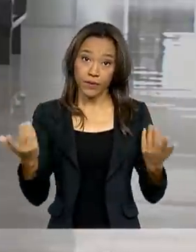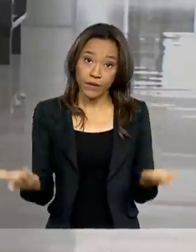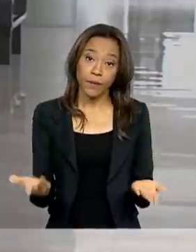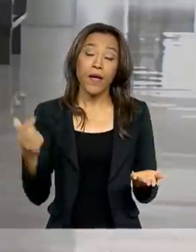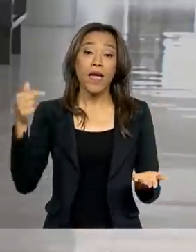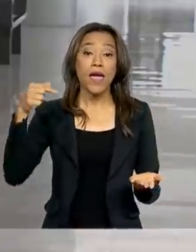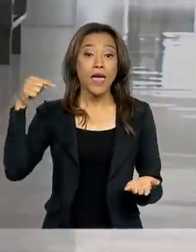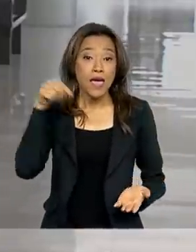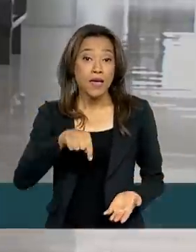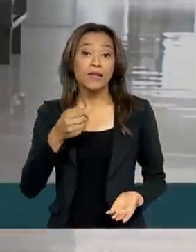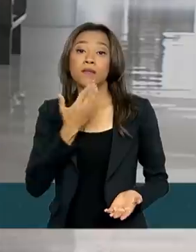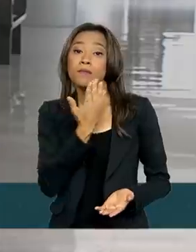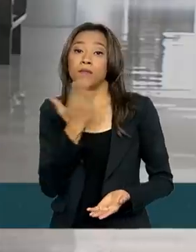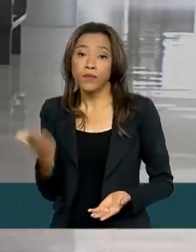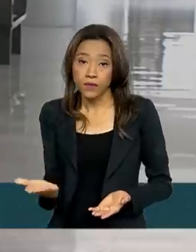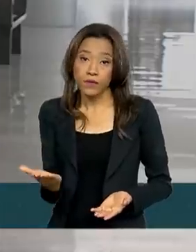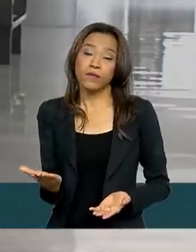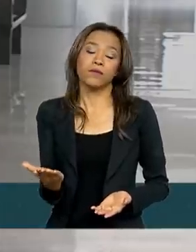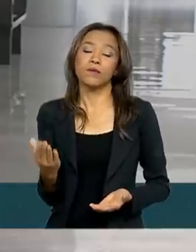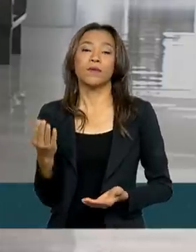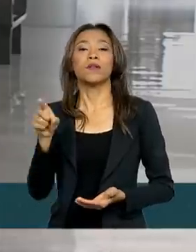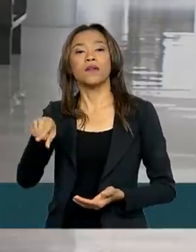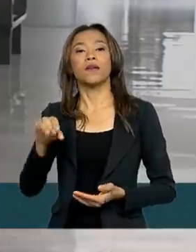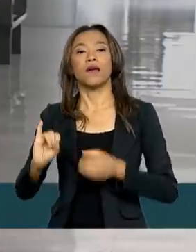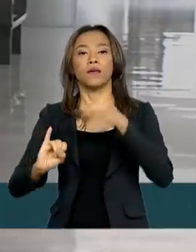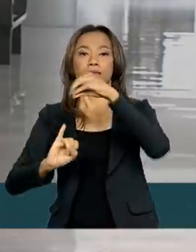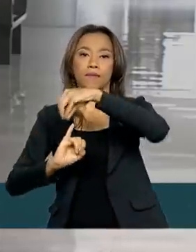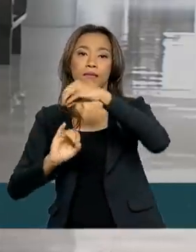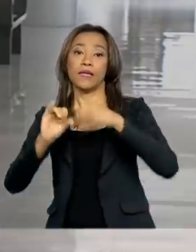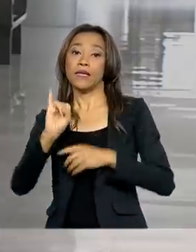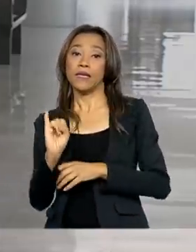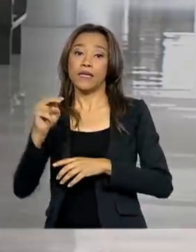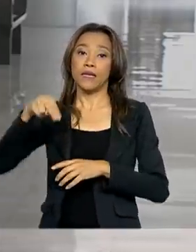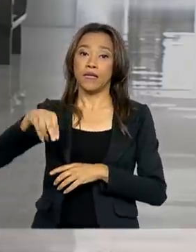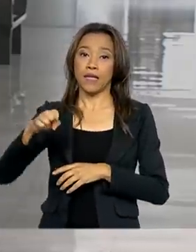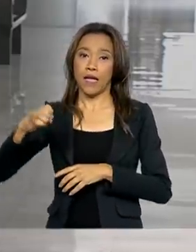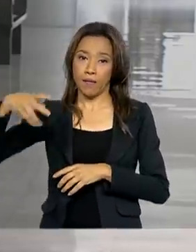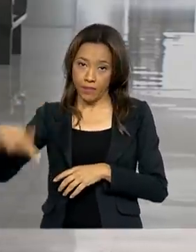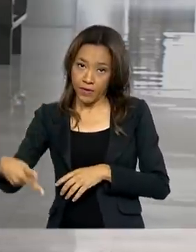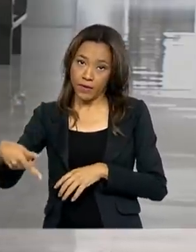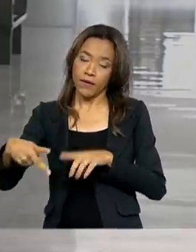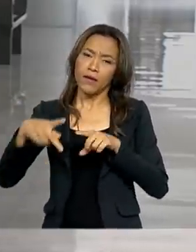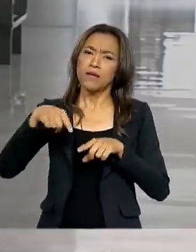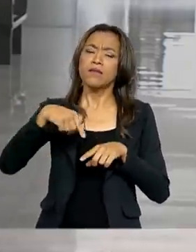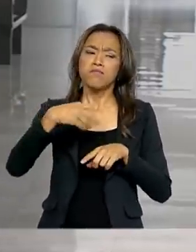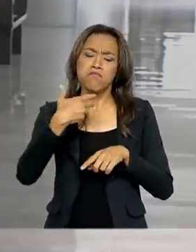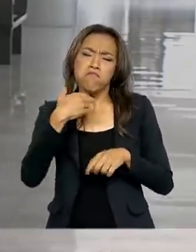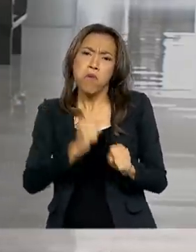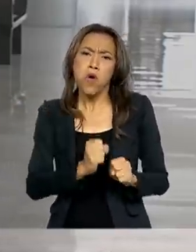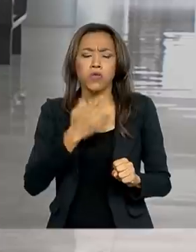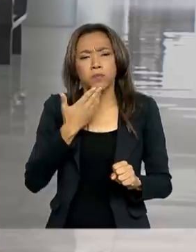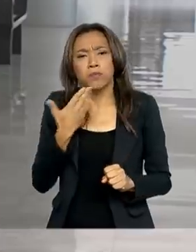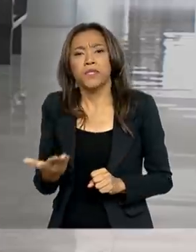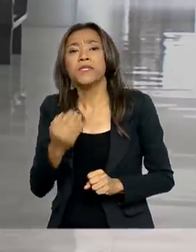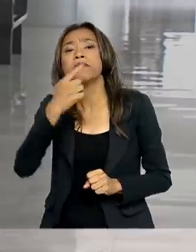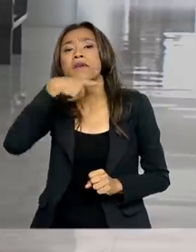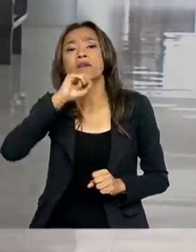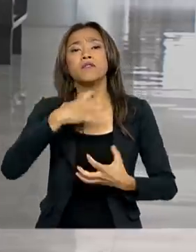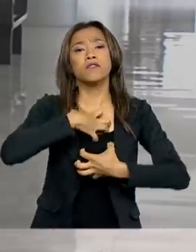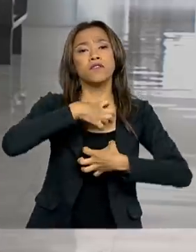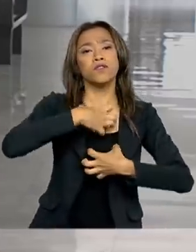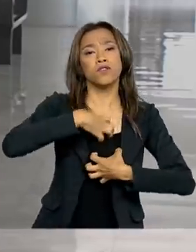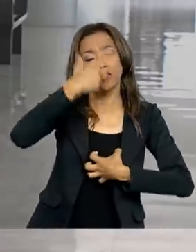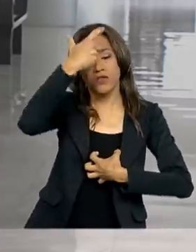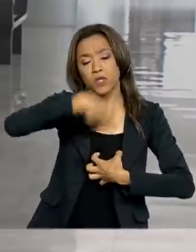solicitação, segundo o Inep, ela pode ser feita pelos estudantes que se sentiram prejudicados no dia da realização das provas